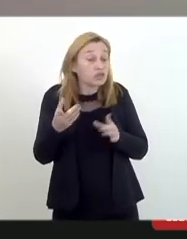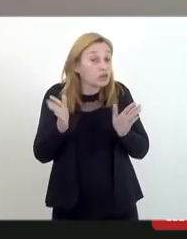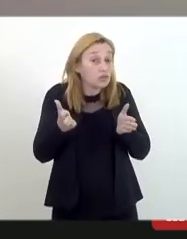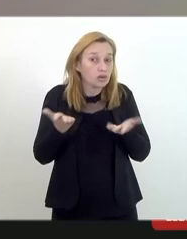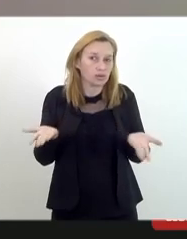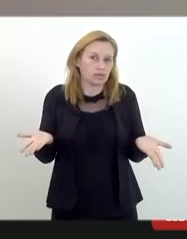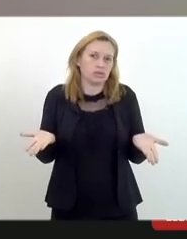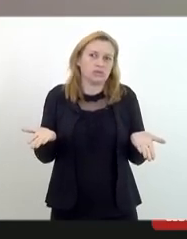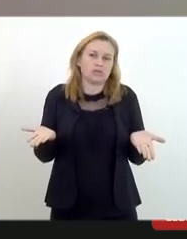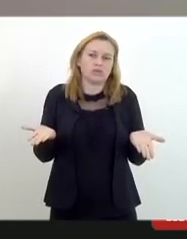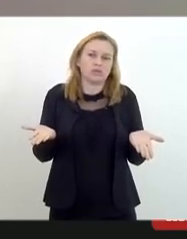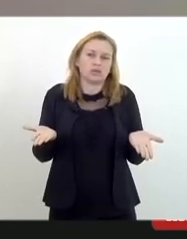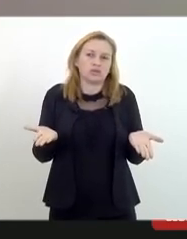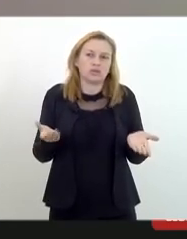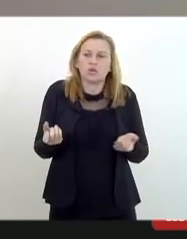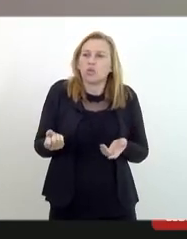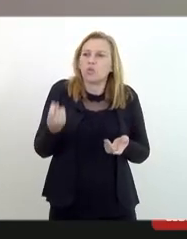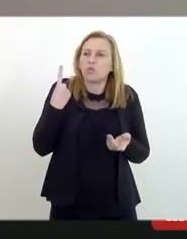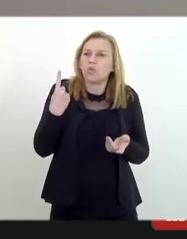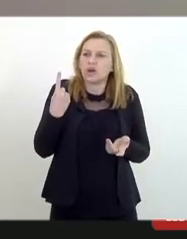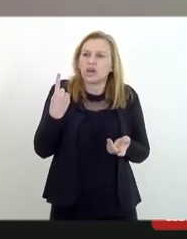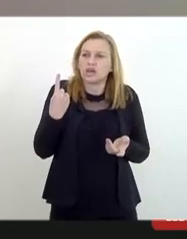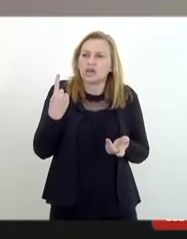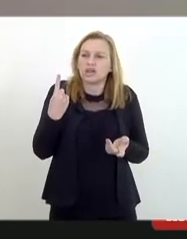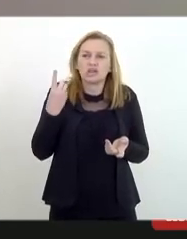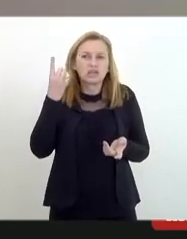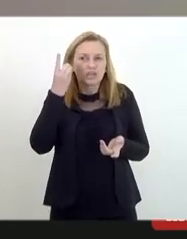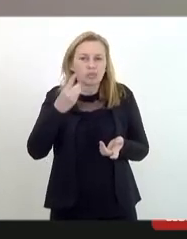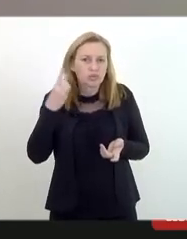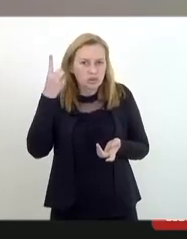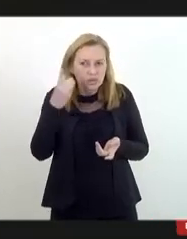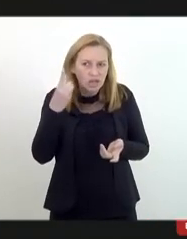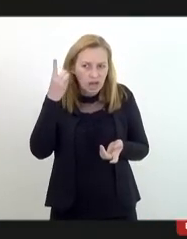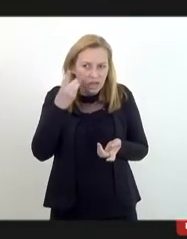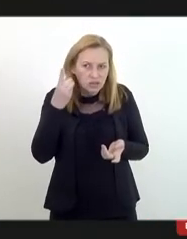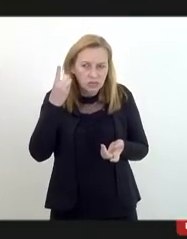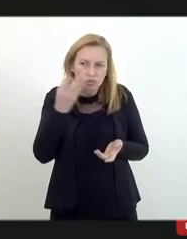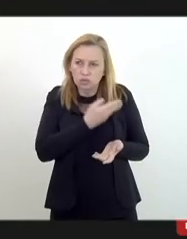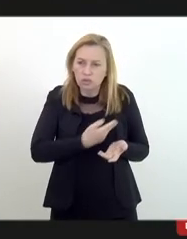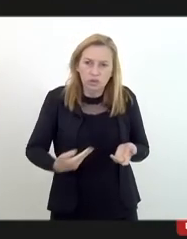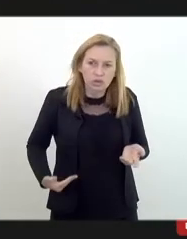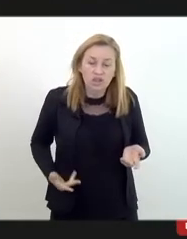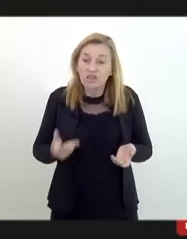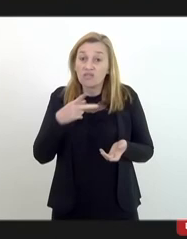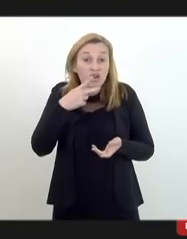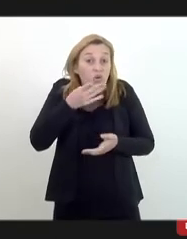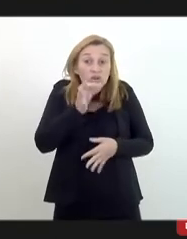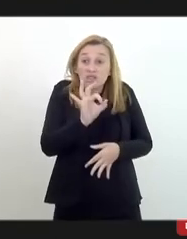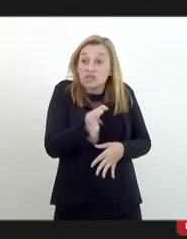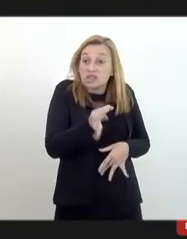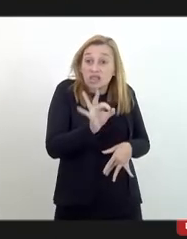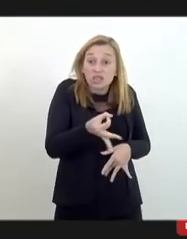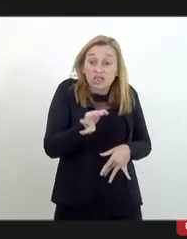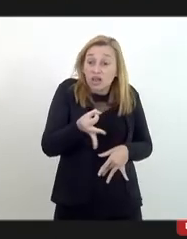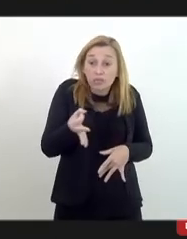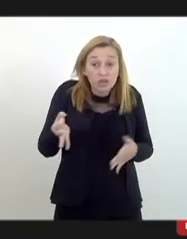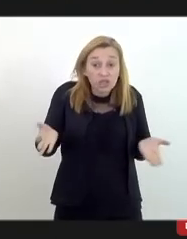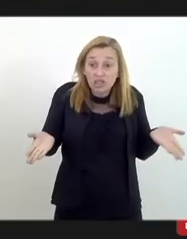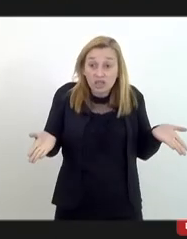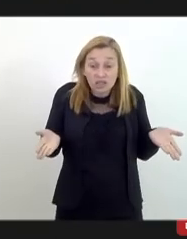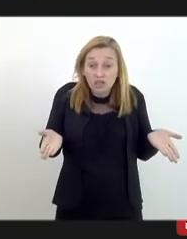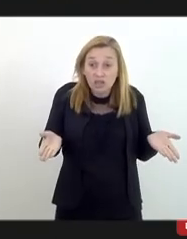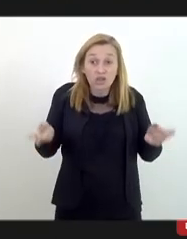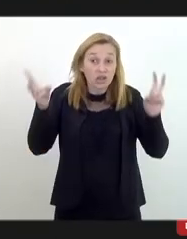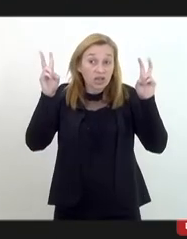um ex-parlamentar e atual mandatário do governo falou claramente isso está registrado também fiz